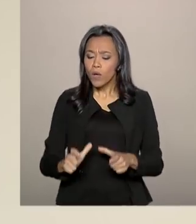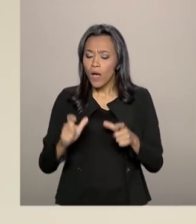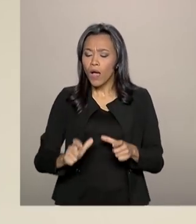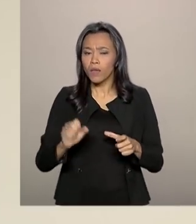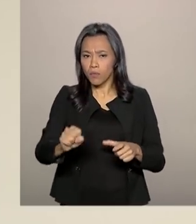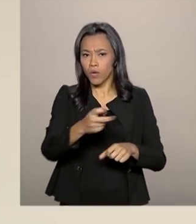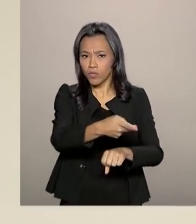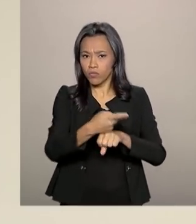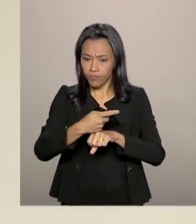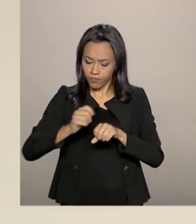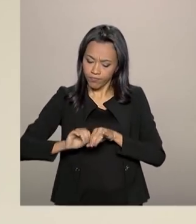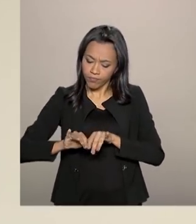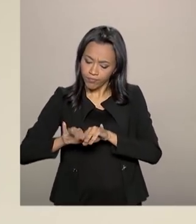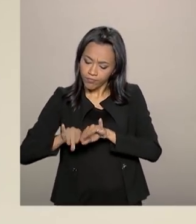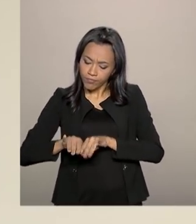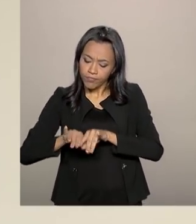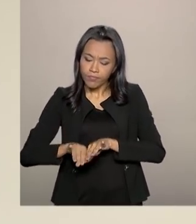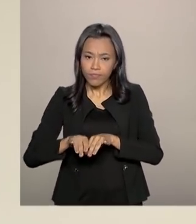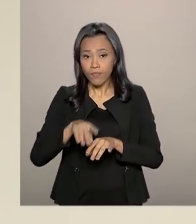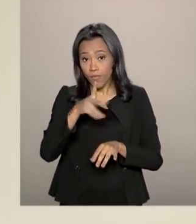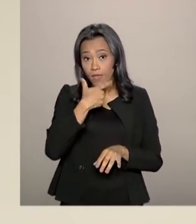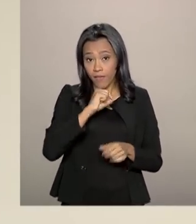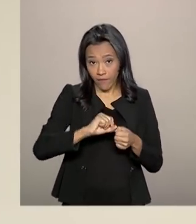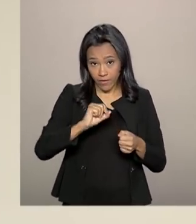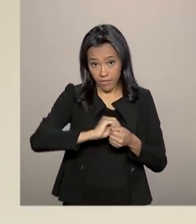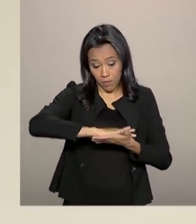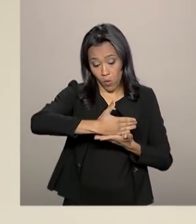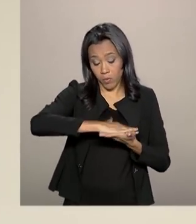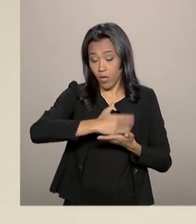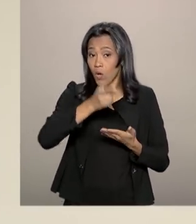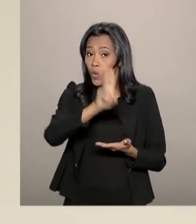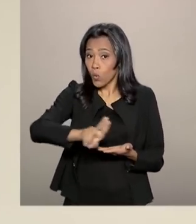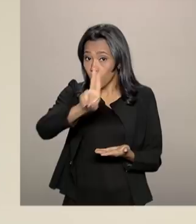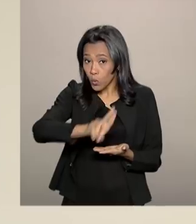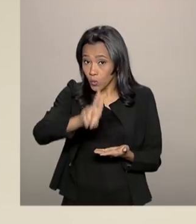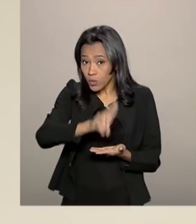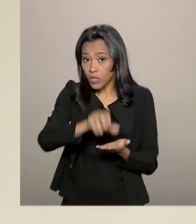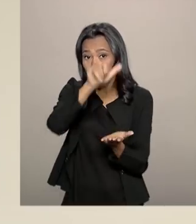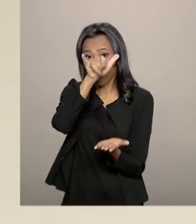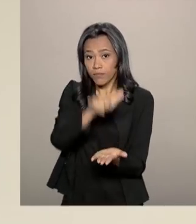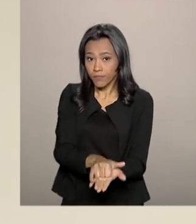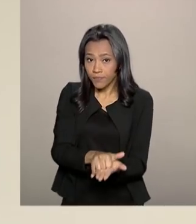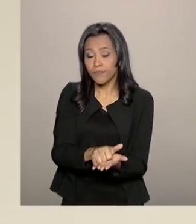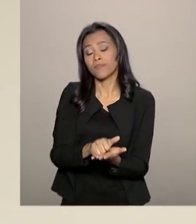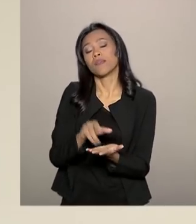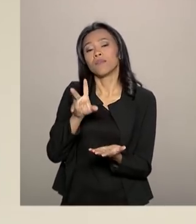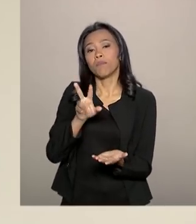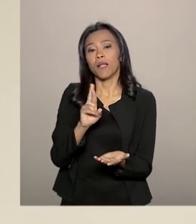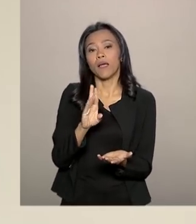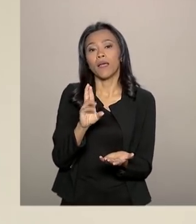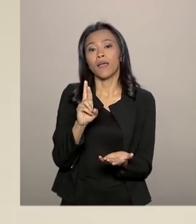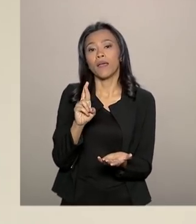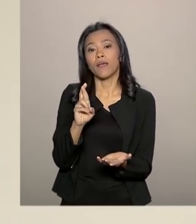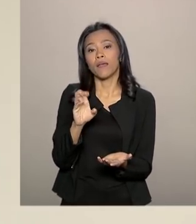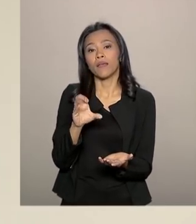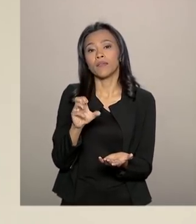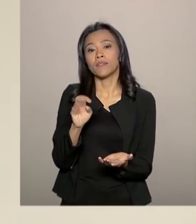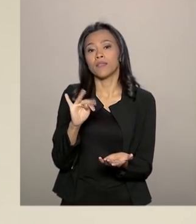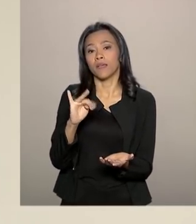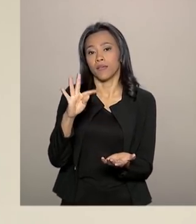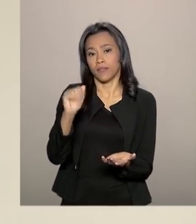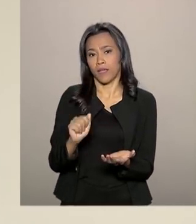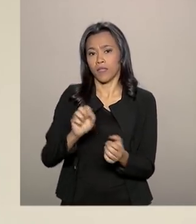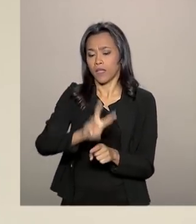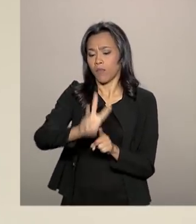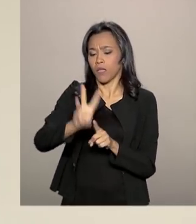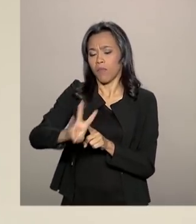contribuinte que for fazer a declaração pelo computador deve usar o programa disponibilizado pela Receita Federal na página da Receita na internet,